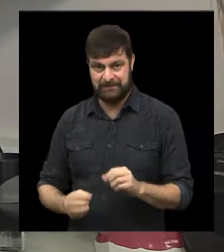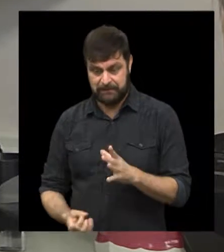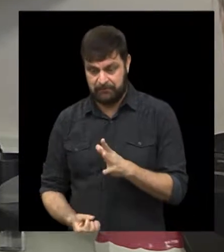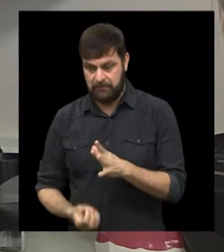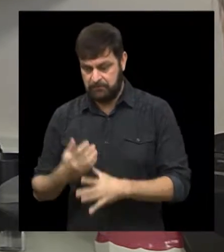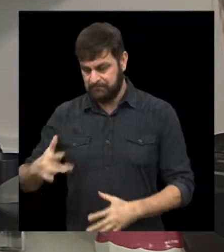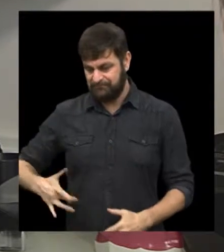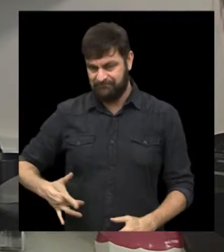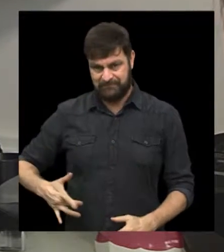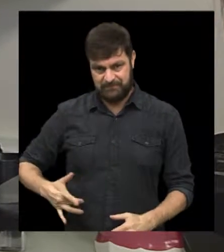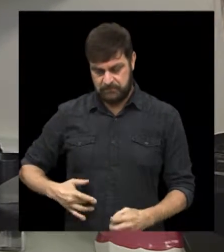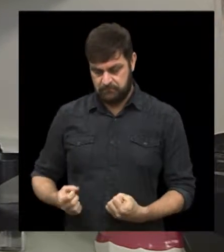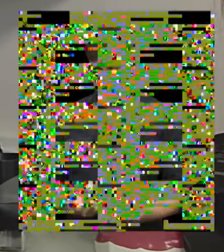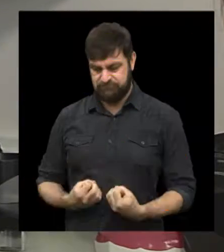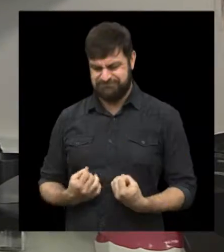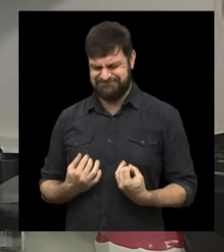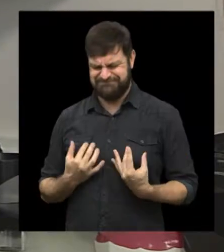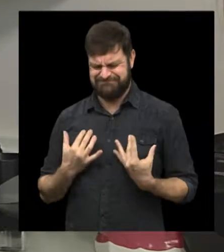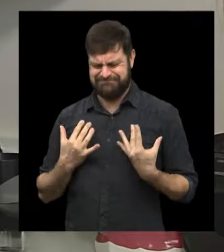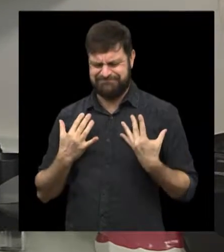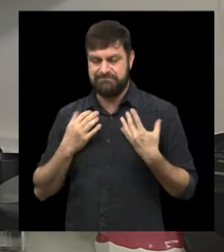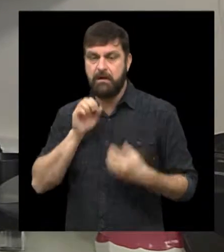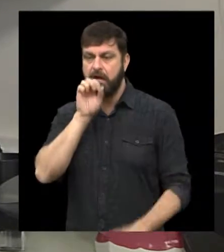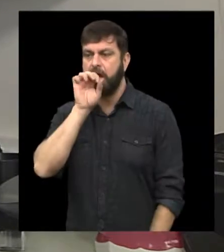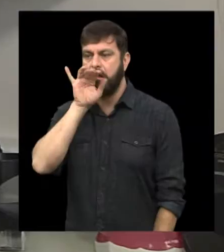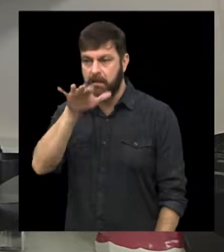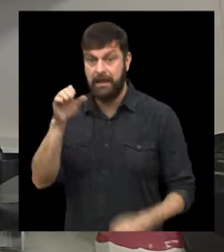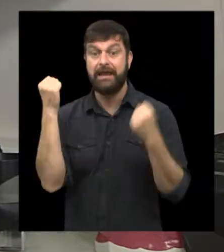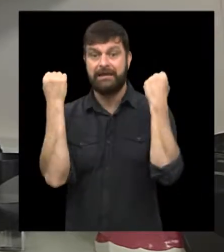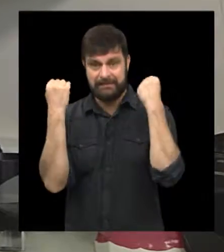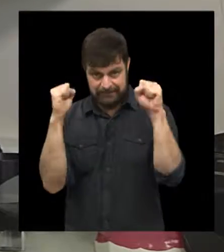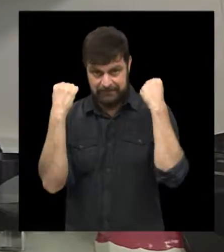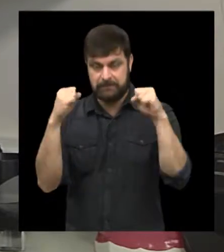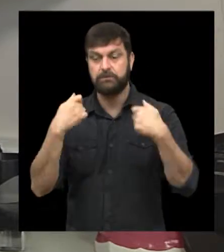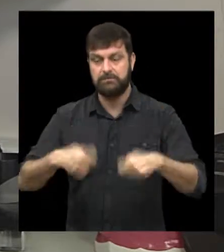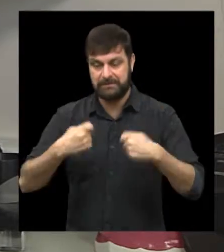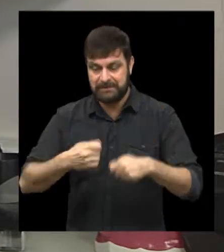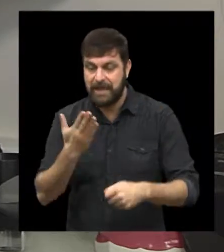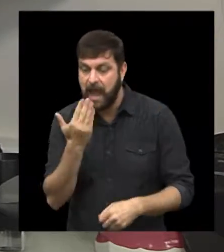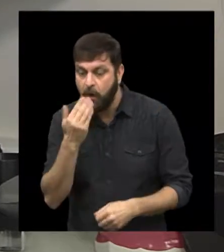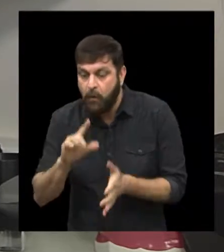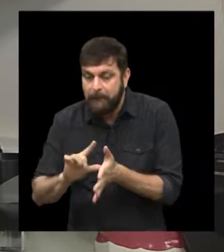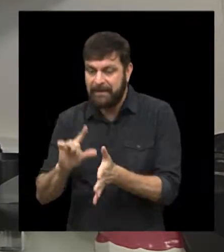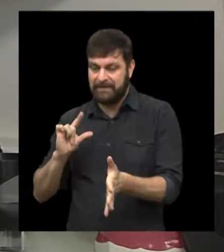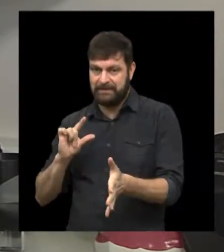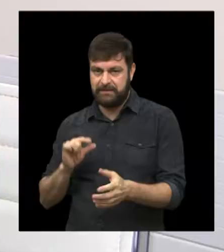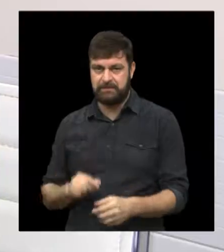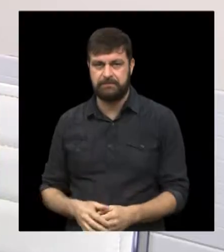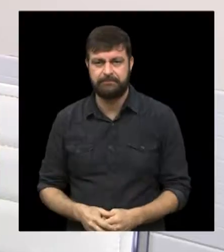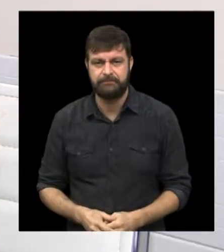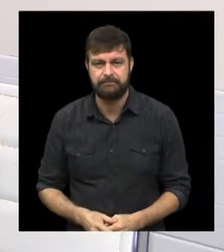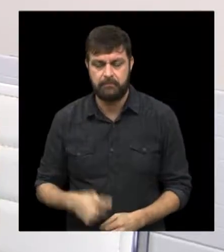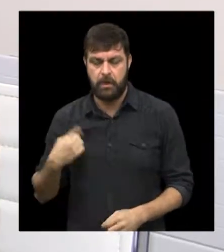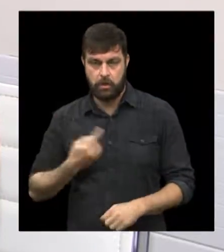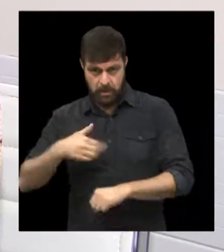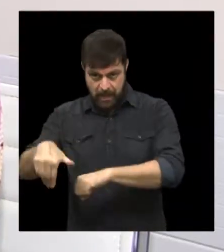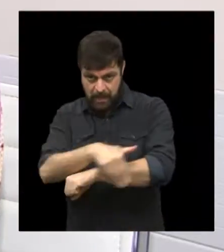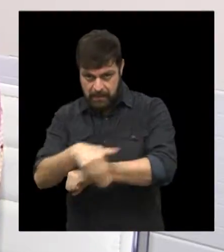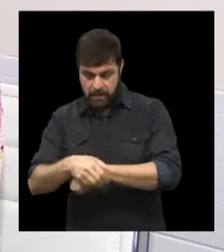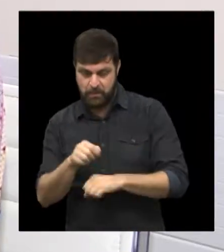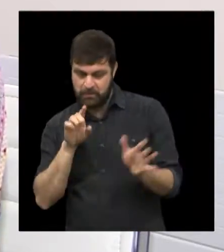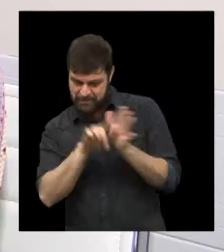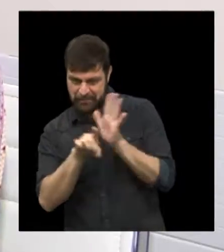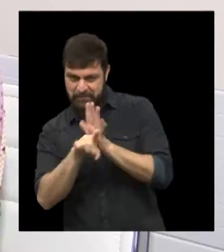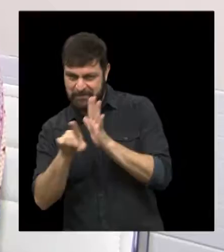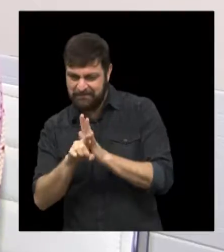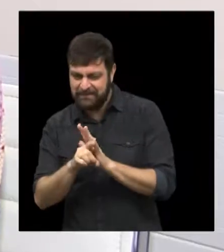subprodutos que acabam alterando o hábito. Então, quando for fazer exercício físico, também come algo leve. Fomos às ruas para